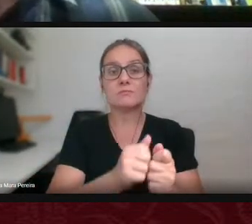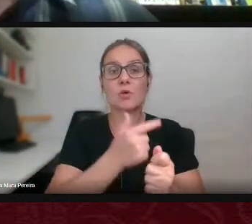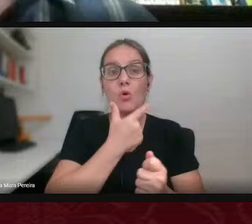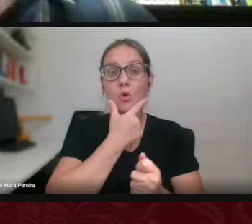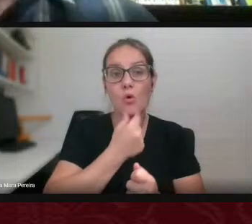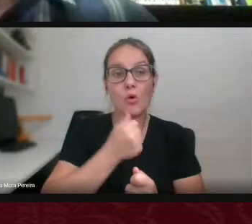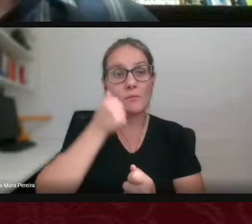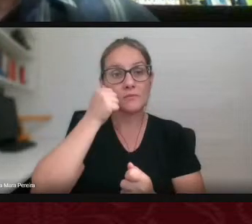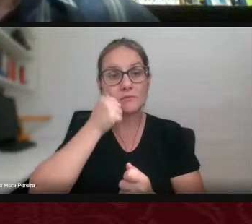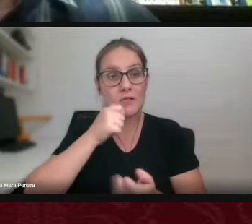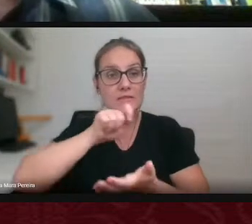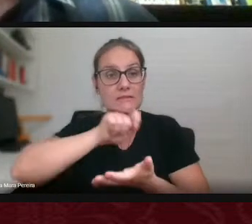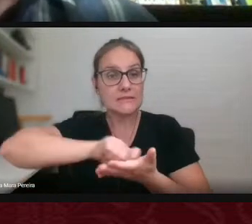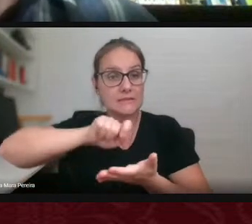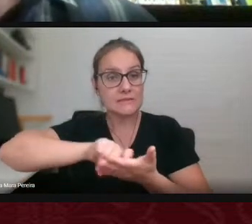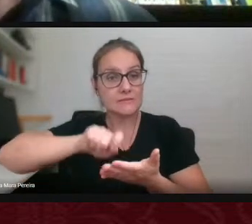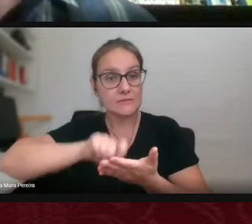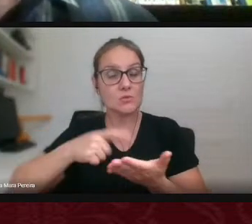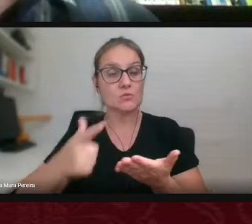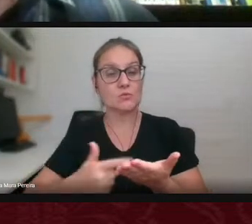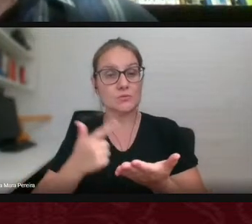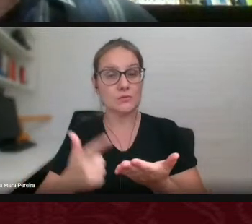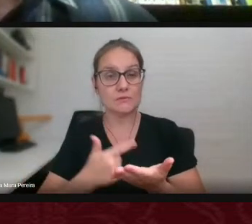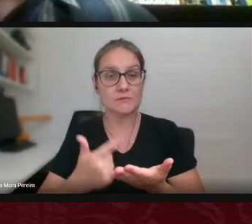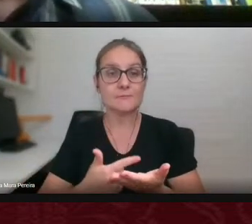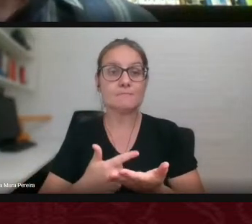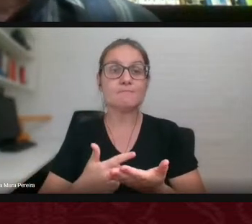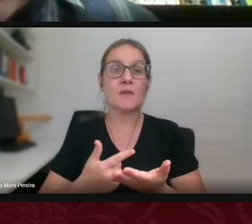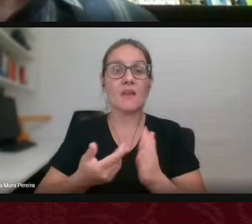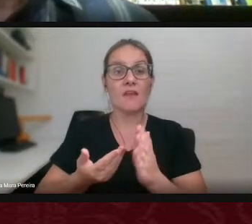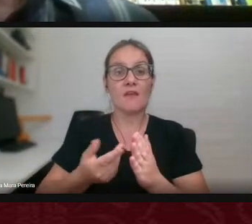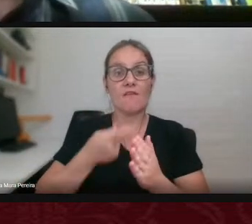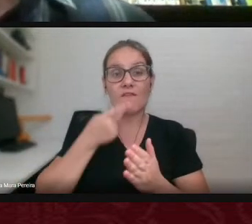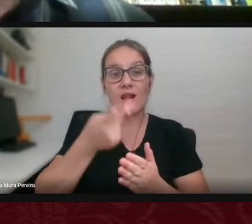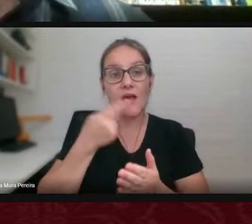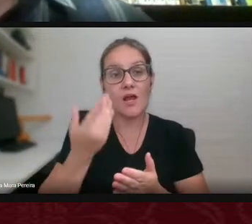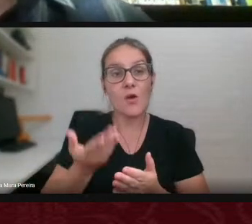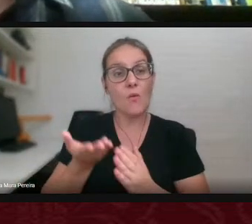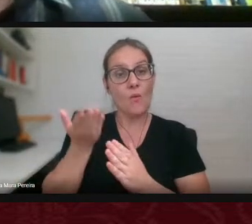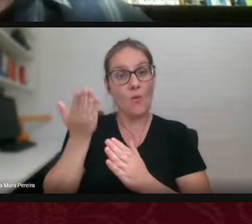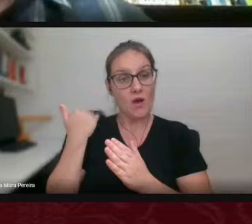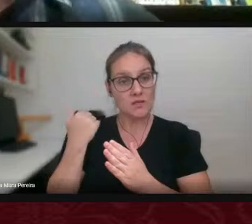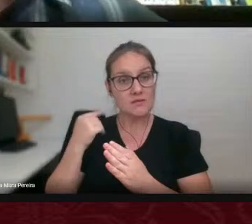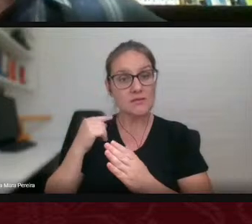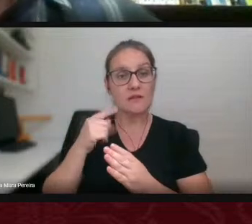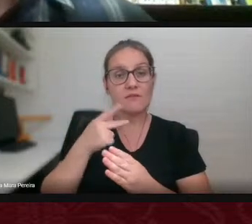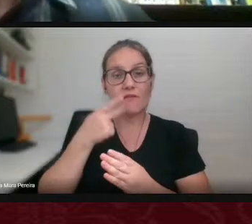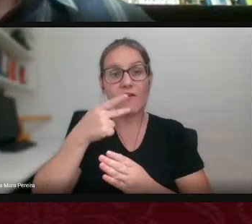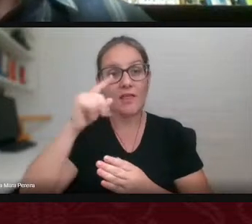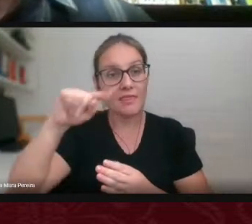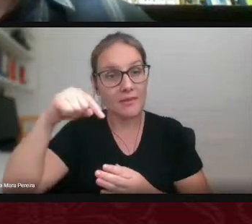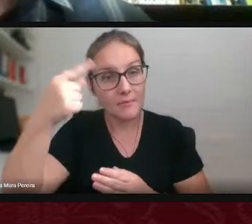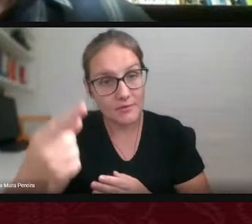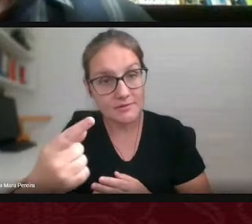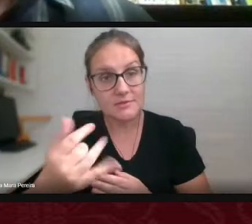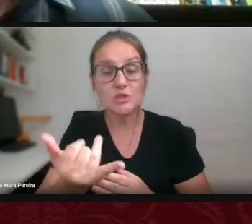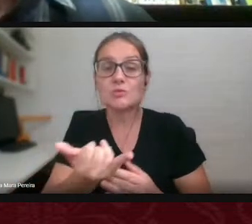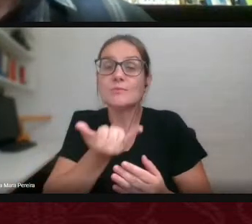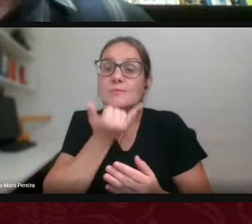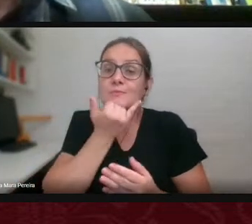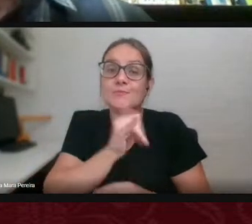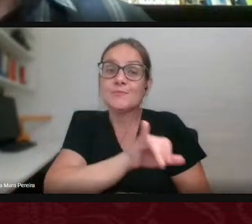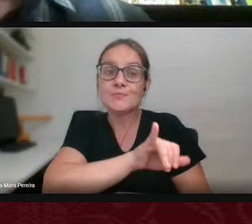organizadoras e os organizadores que falaram antes de mim e os que falarão depois também e peço desculpas